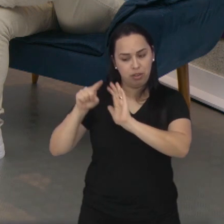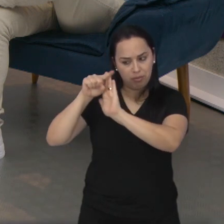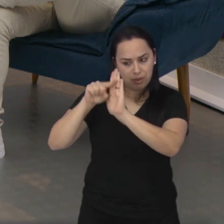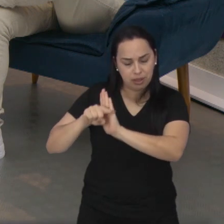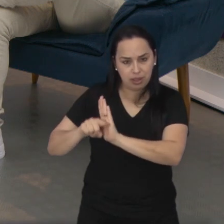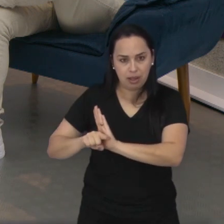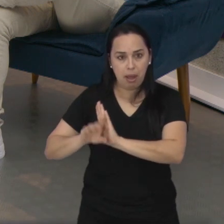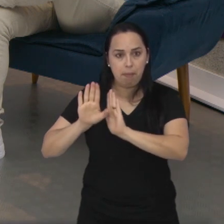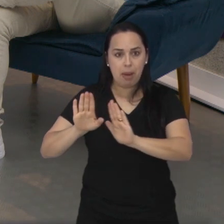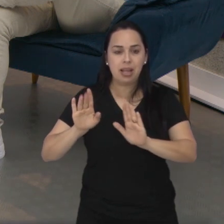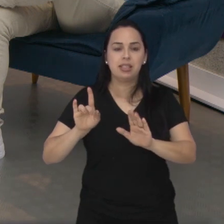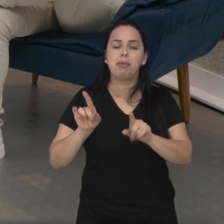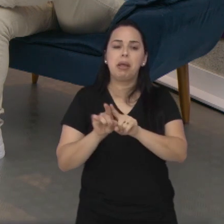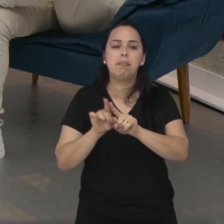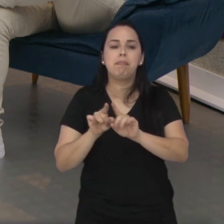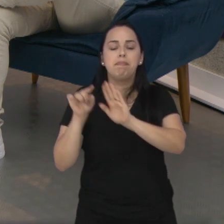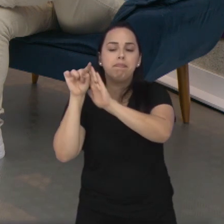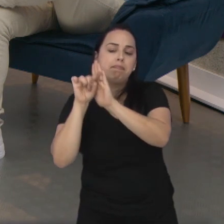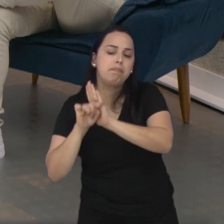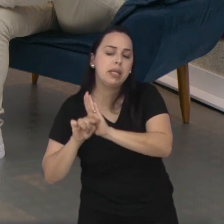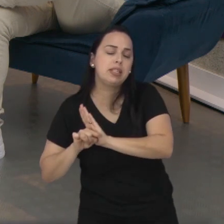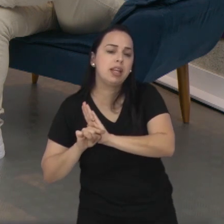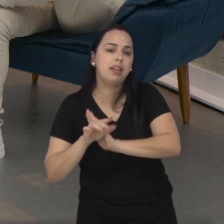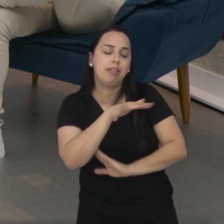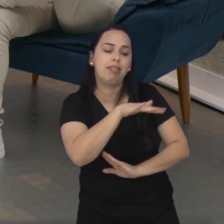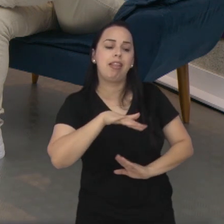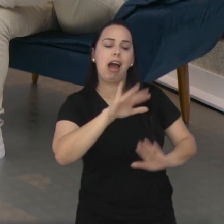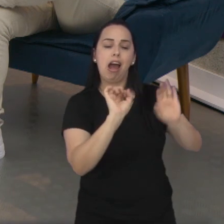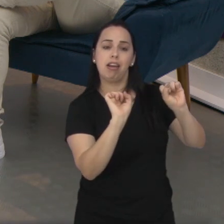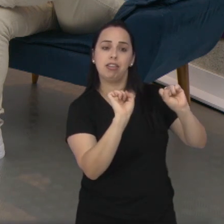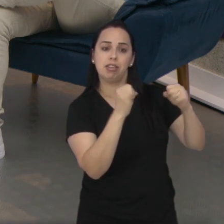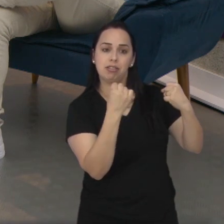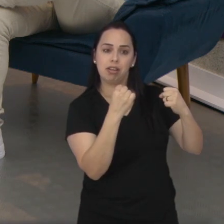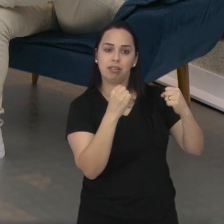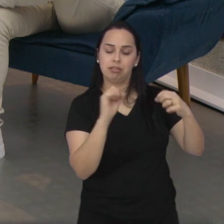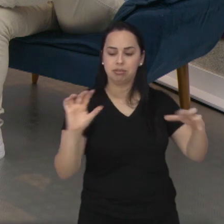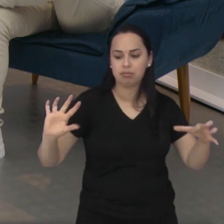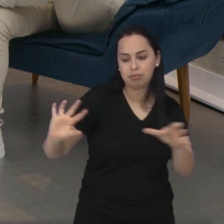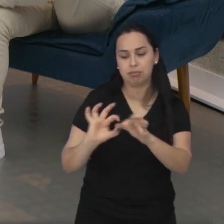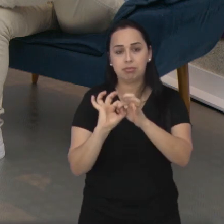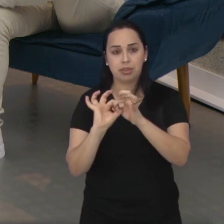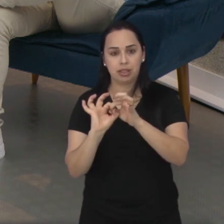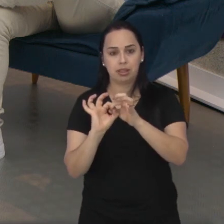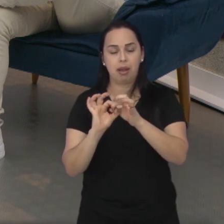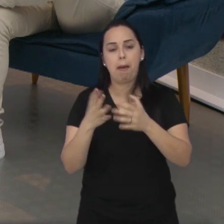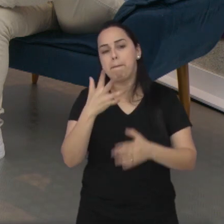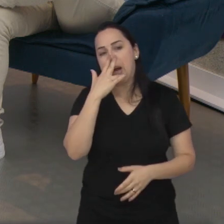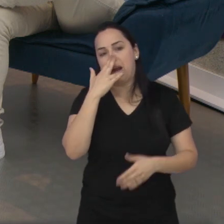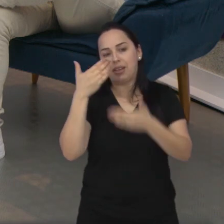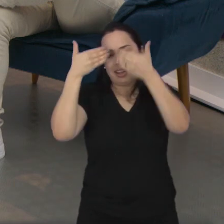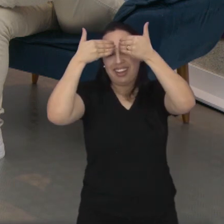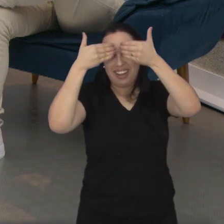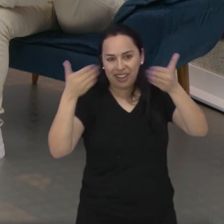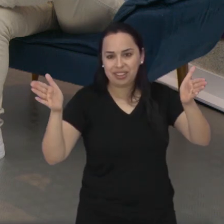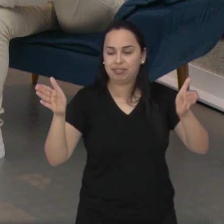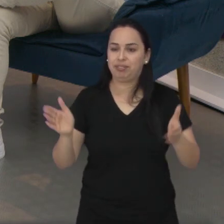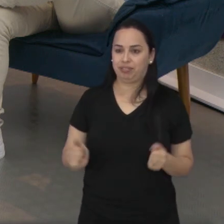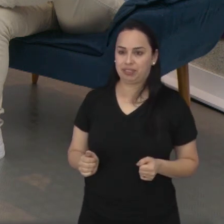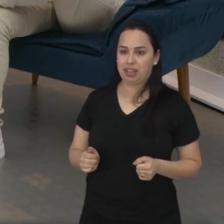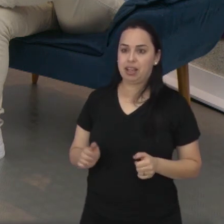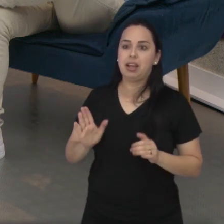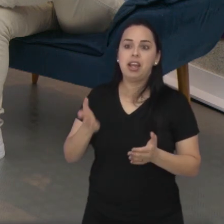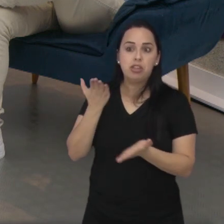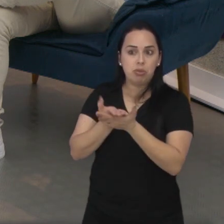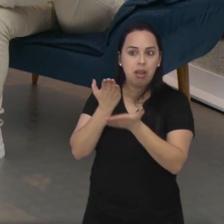uma linha de pesquisa voltada para a fisiologia do exercício e linkar ali com uma outra área, né? Tem que abrir a mente,